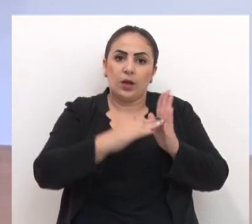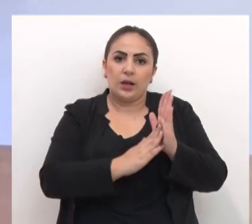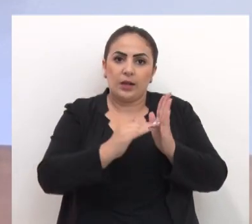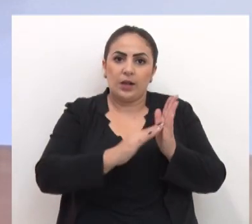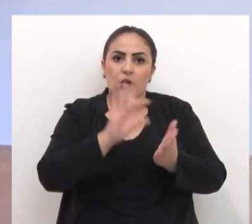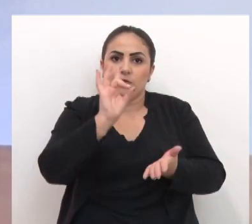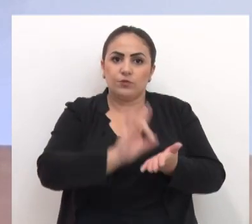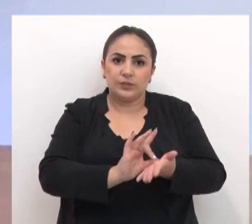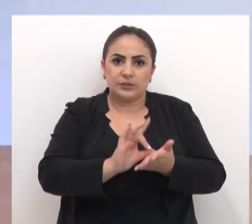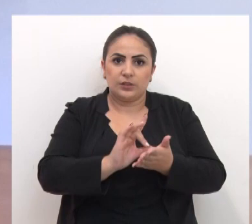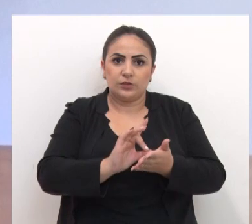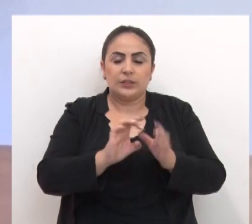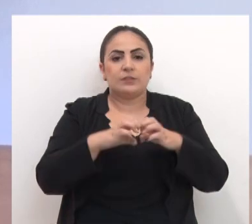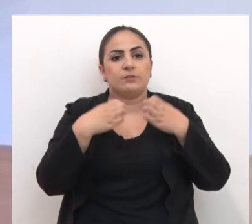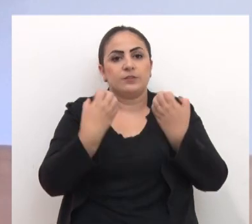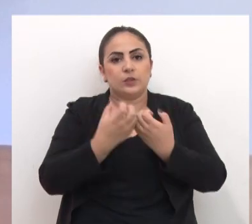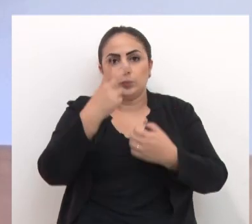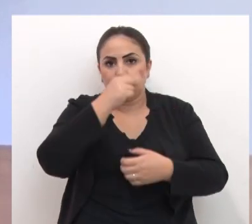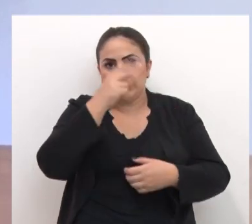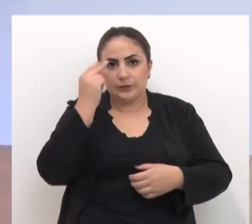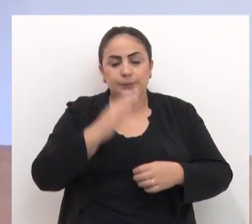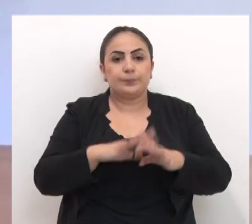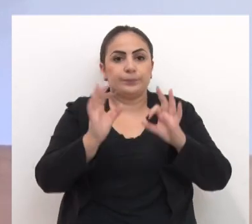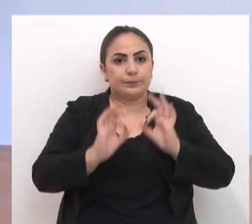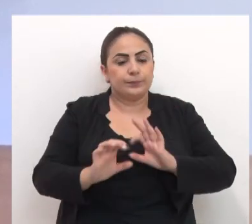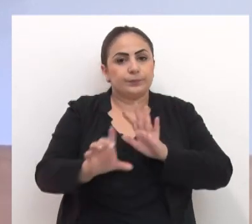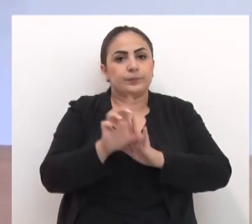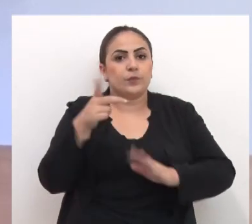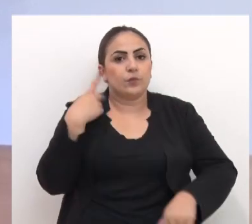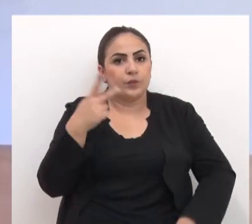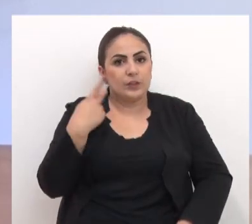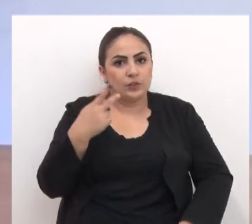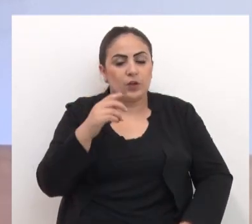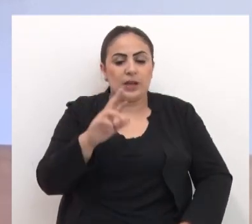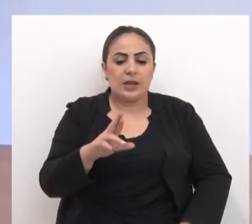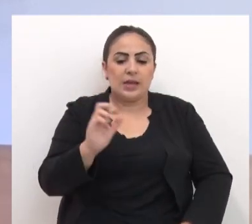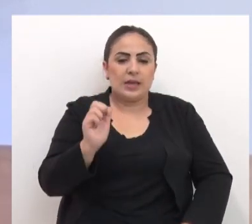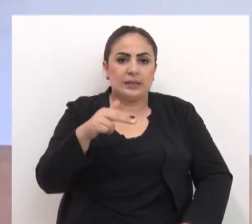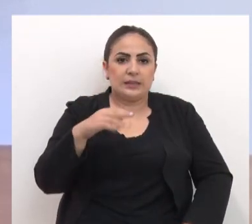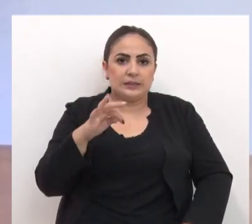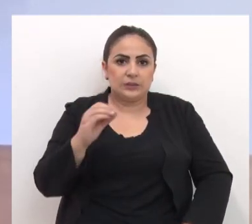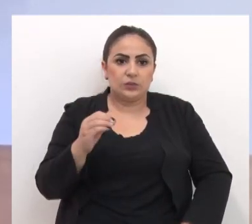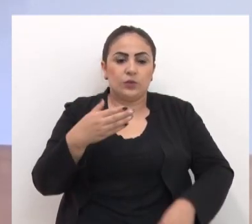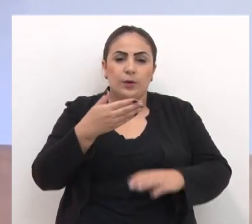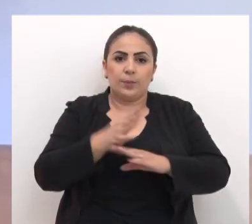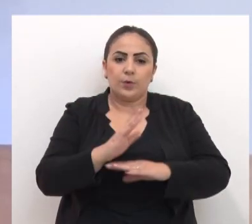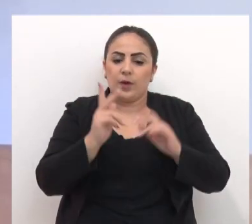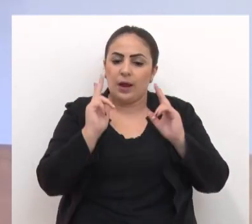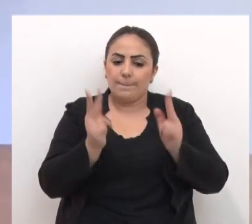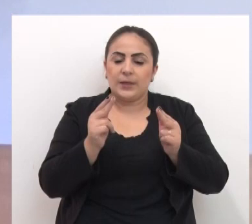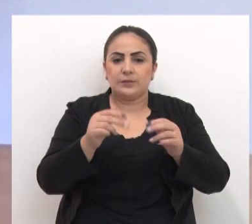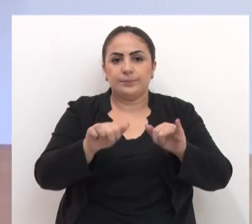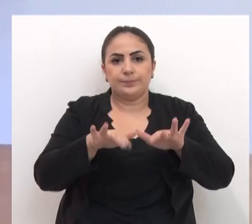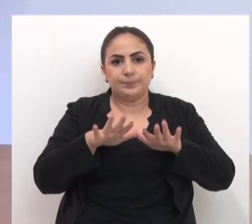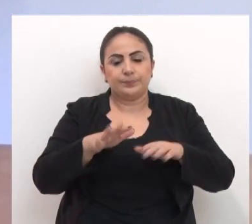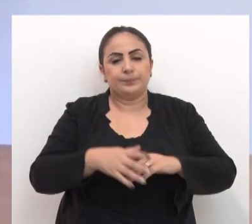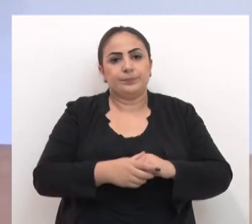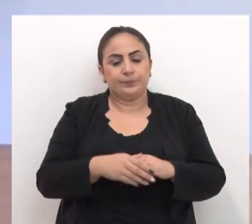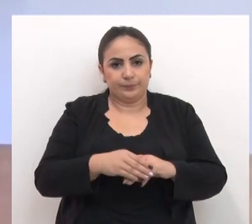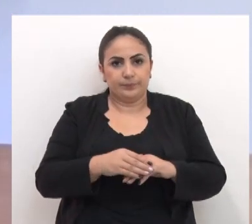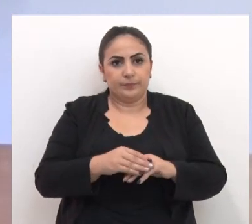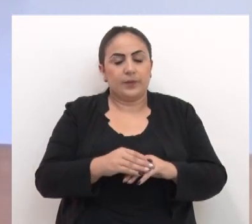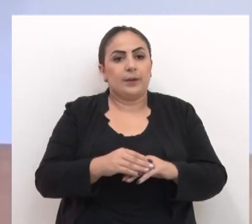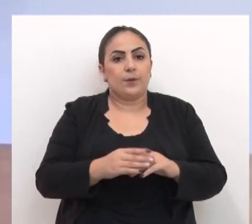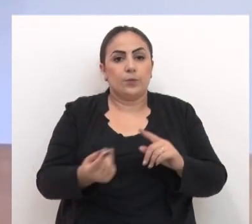incluído no calendário oficial de eventos do município o projeto de lei do vereador Renato Checker foi aprovado nesta